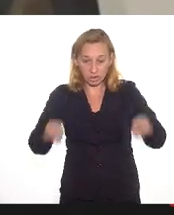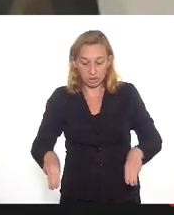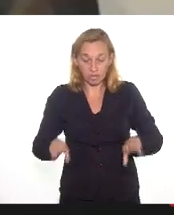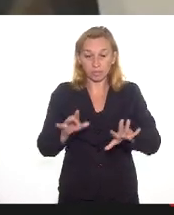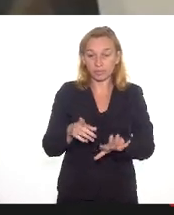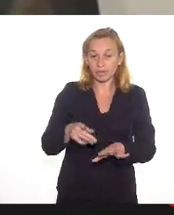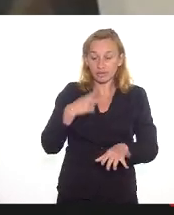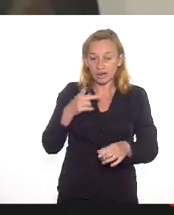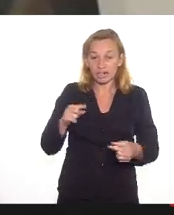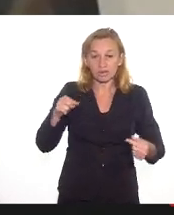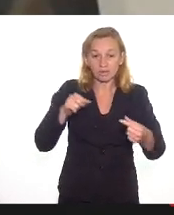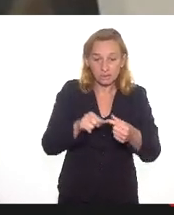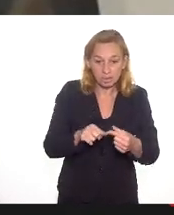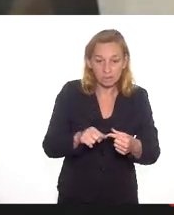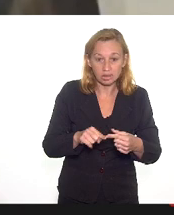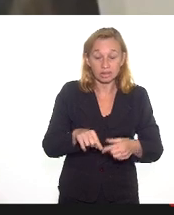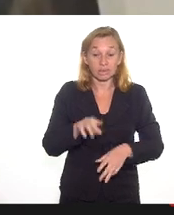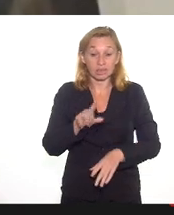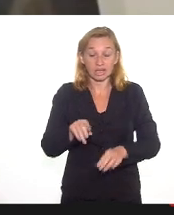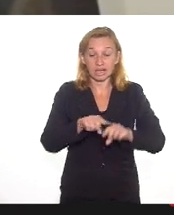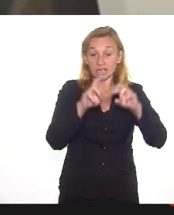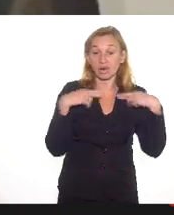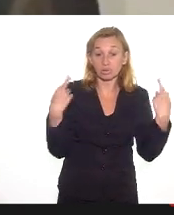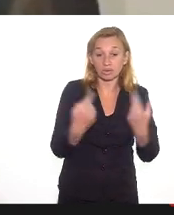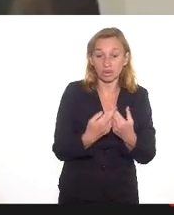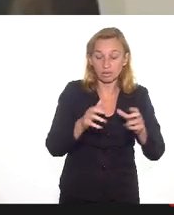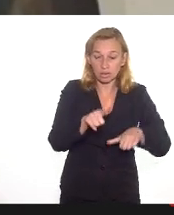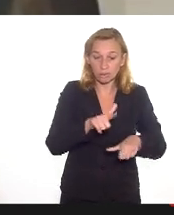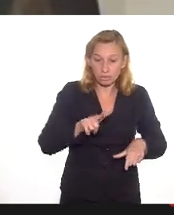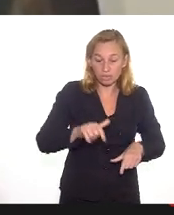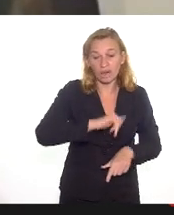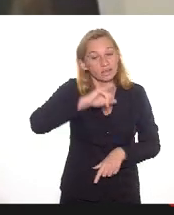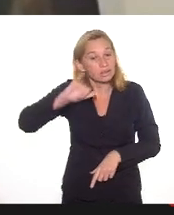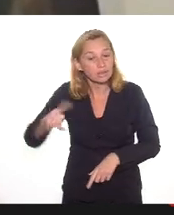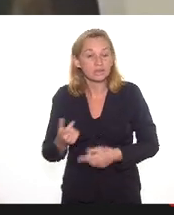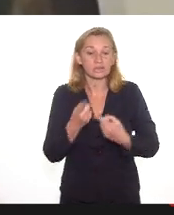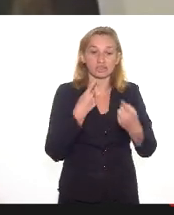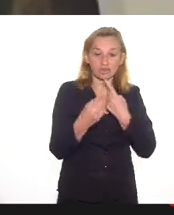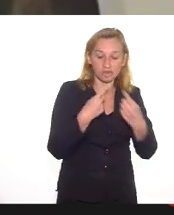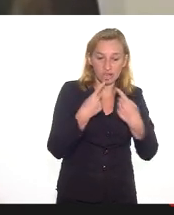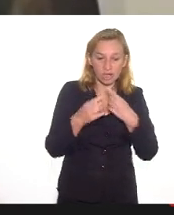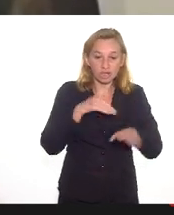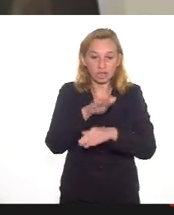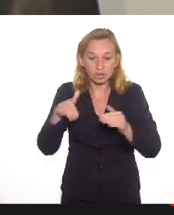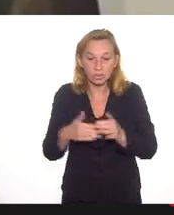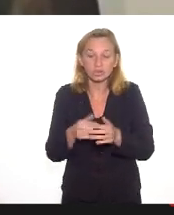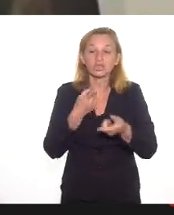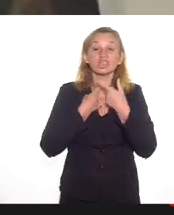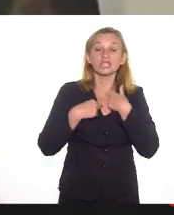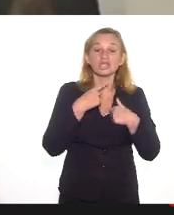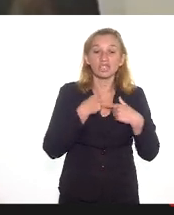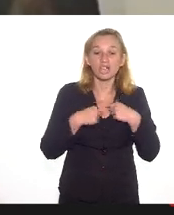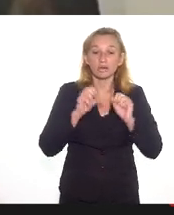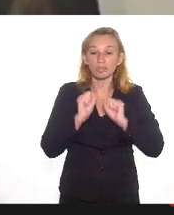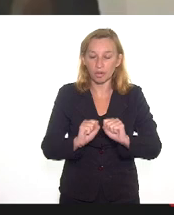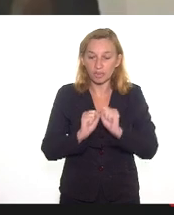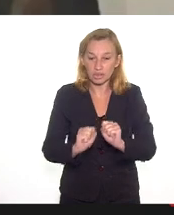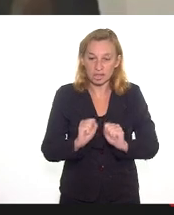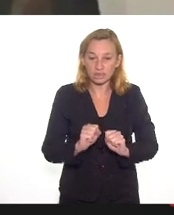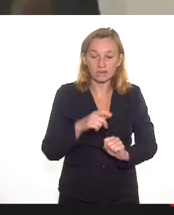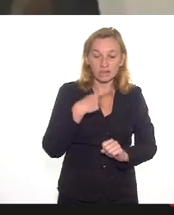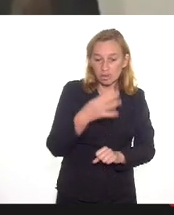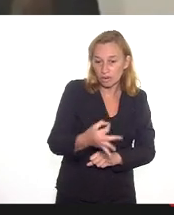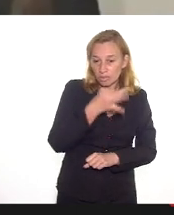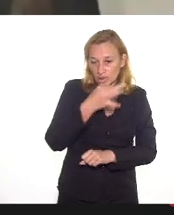objetivo e pontual para que esta audiência seja um espaço proveitoso de diálogo e que todos que desejarem possam emitir suas